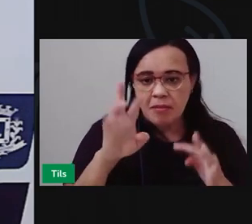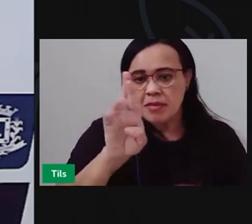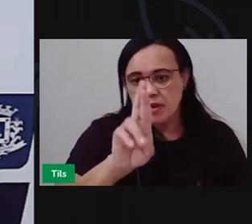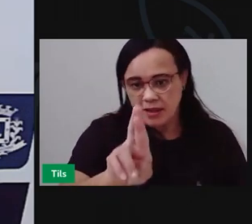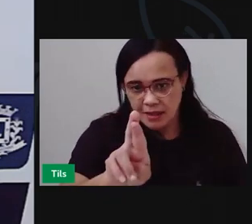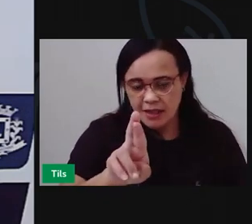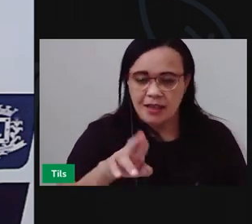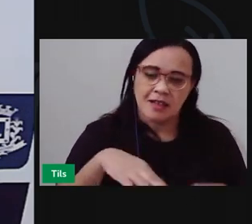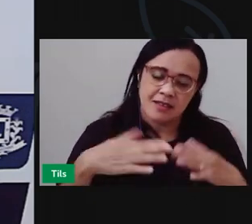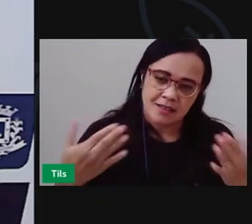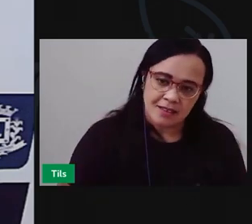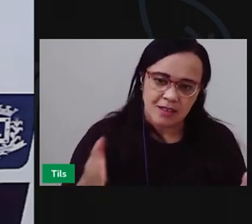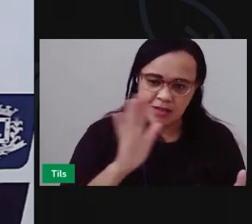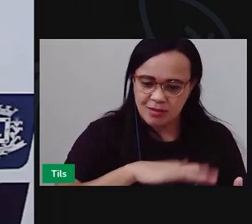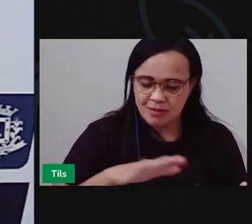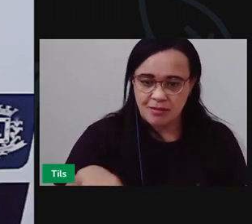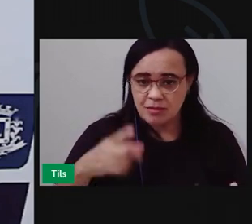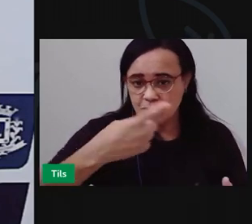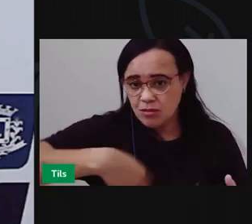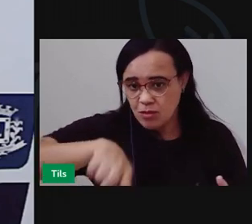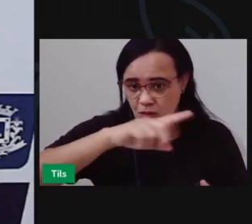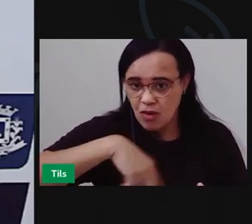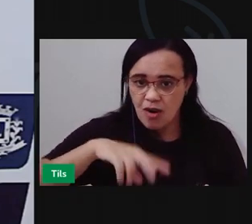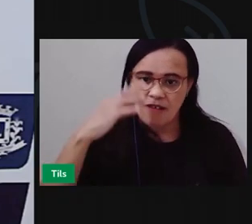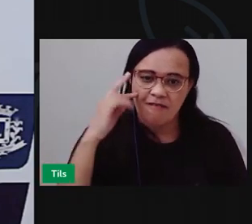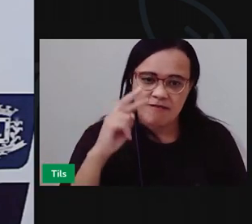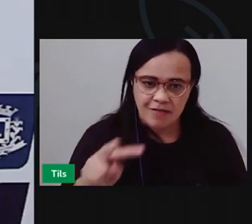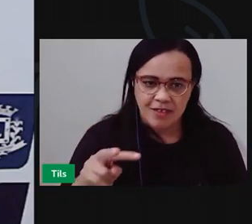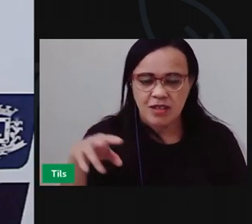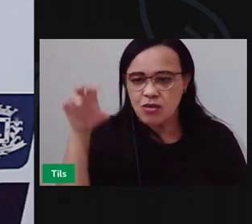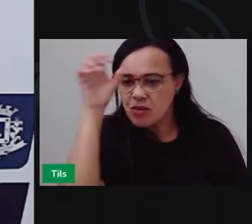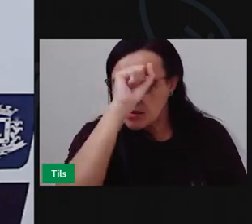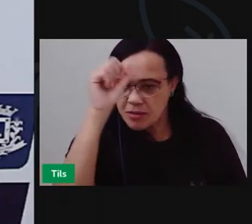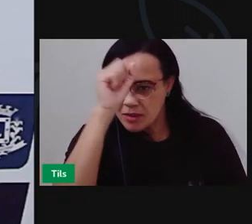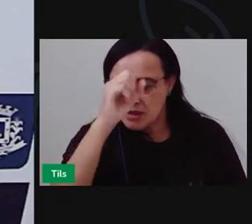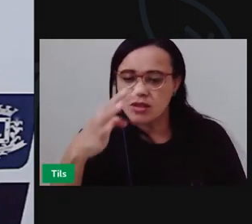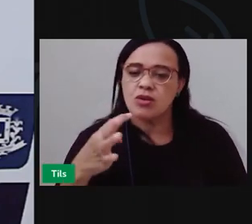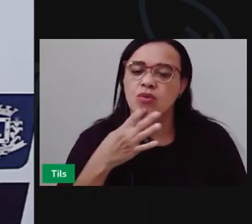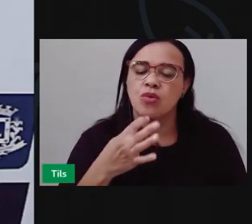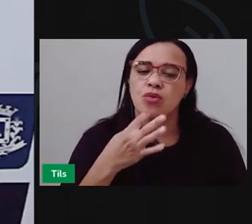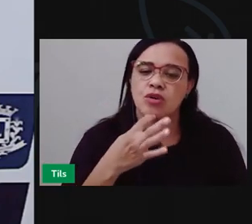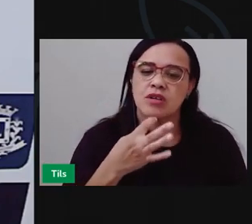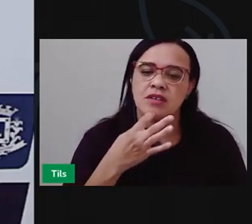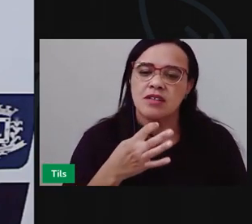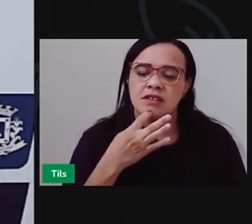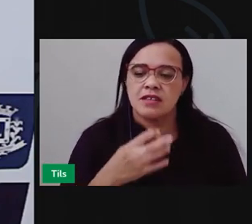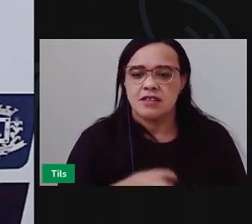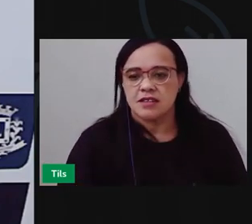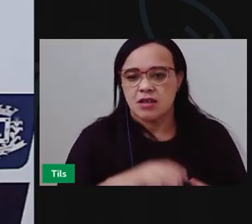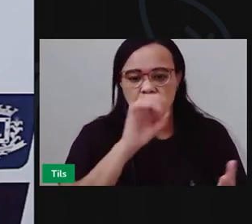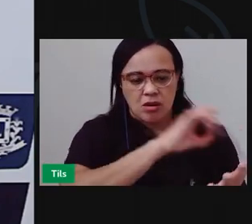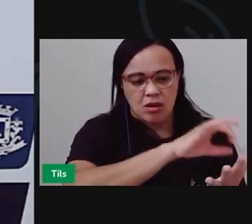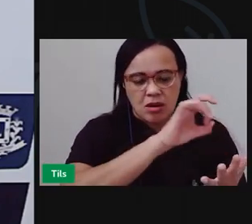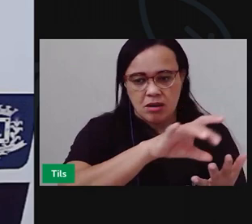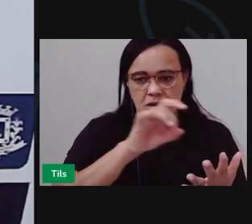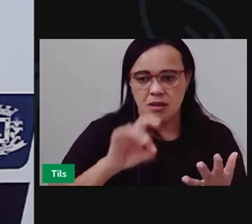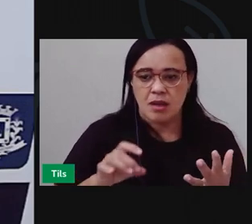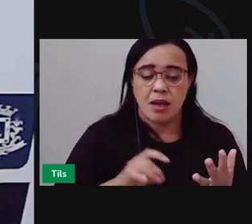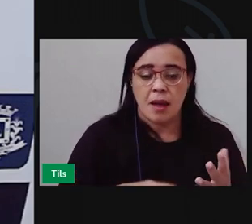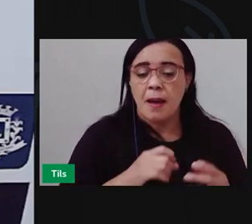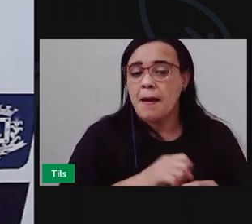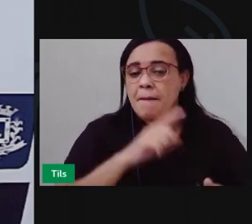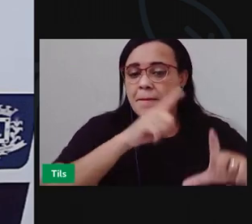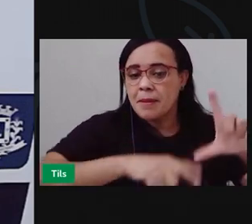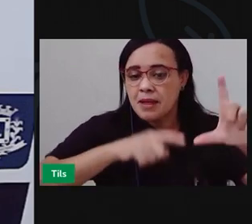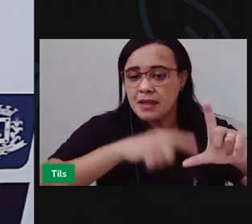viu Conhecer O princípio Acrofônico Das letras O cabelo Por que Pronto Porque a gente Aprendeu Que tem